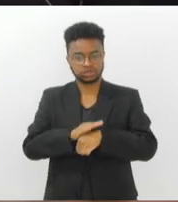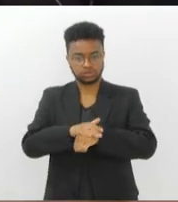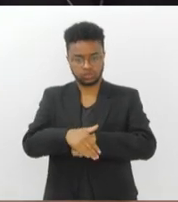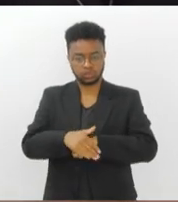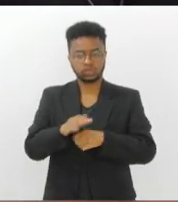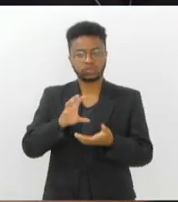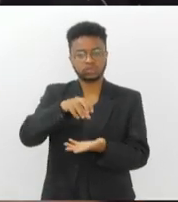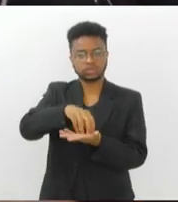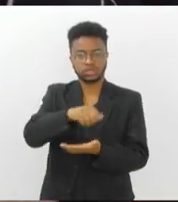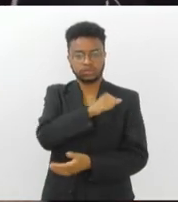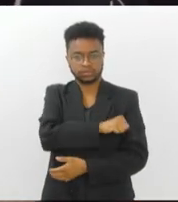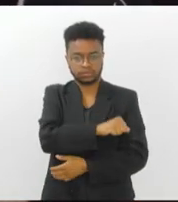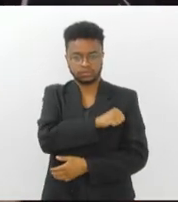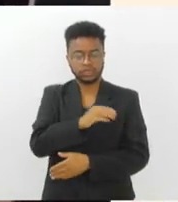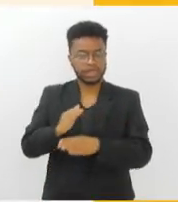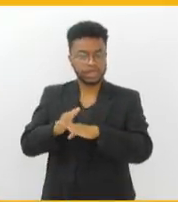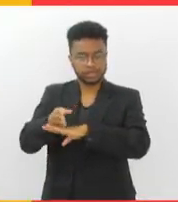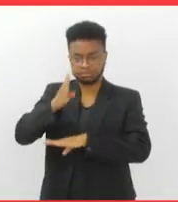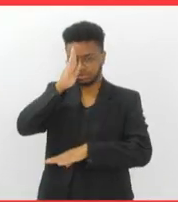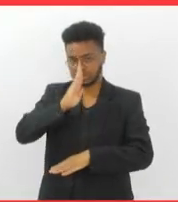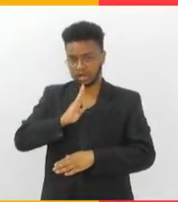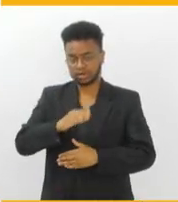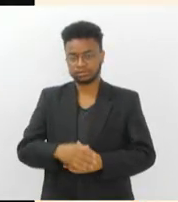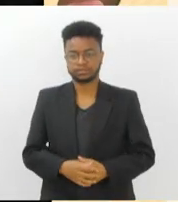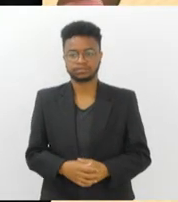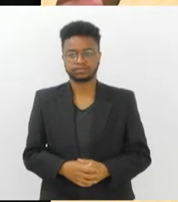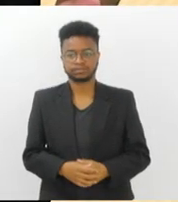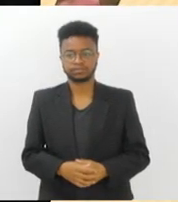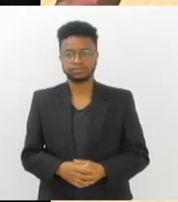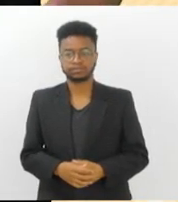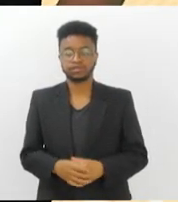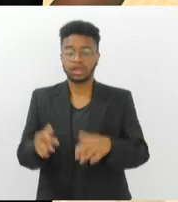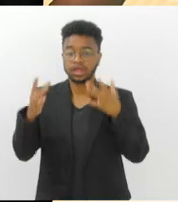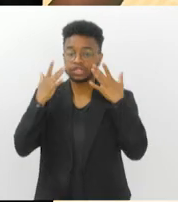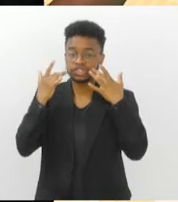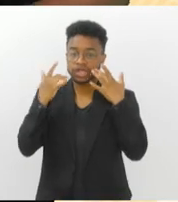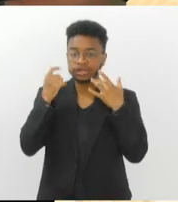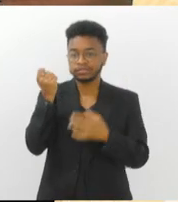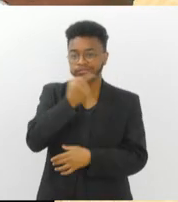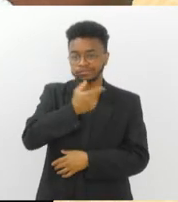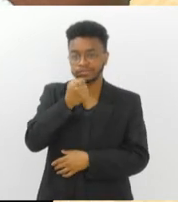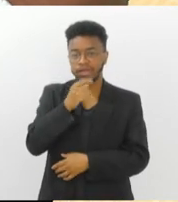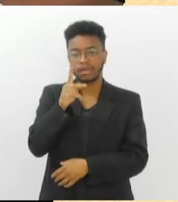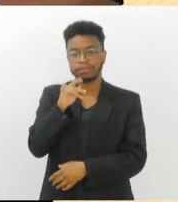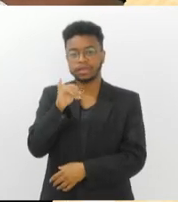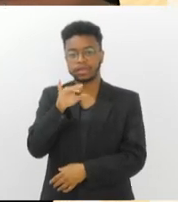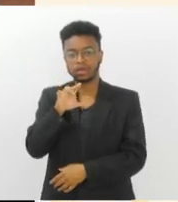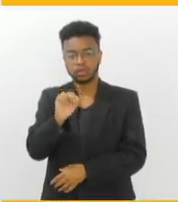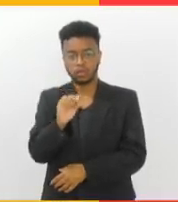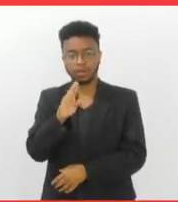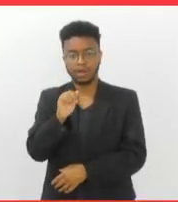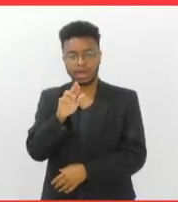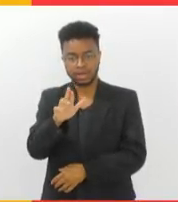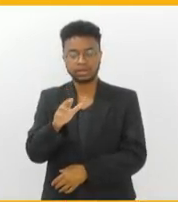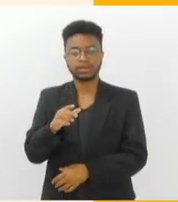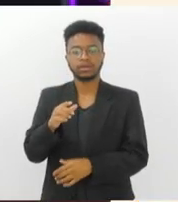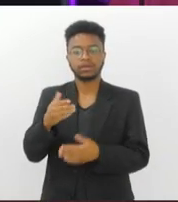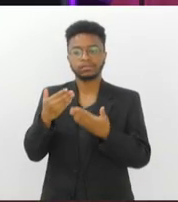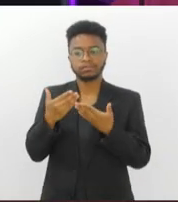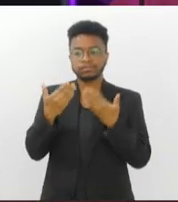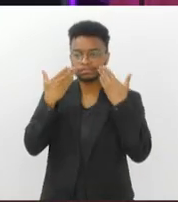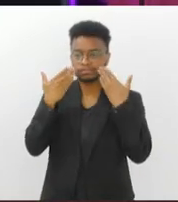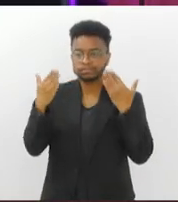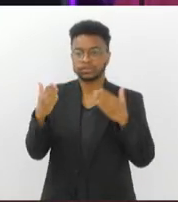centro do Rio. A entrada é franca. A comédia dramática Piano Bar está em cartaz em Botafogo. Com